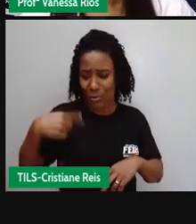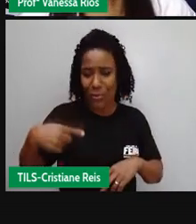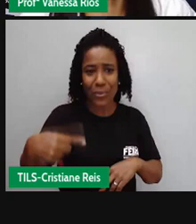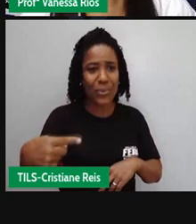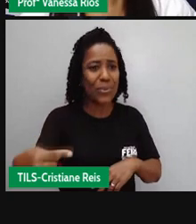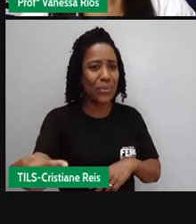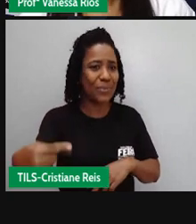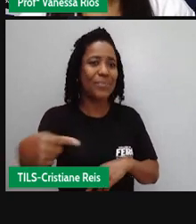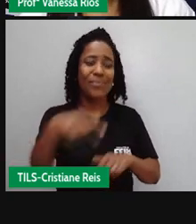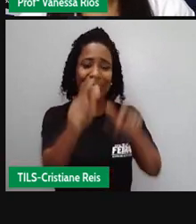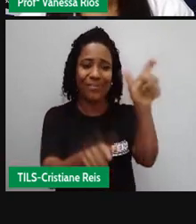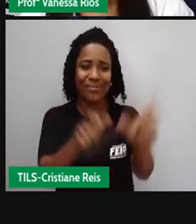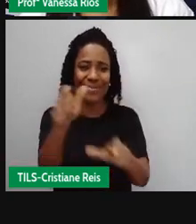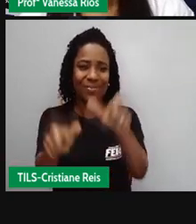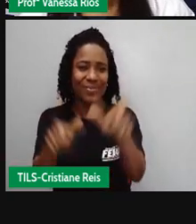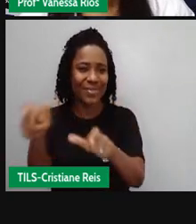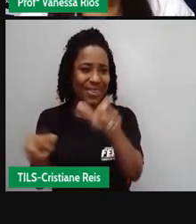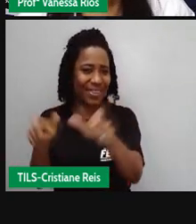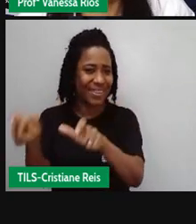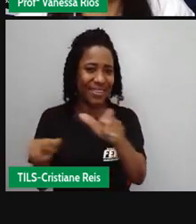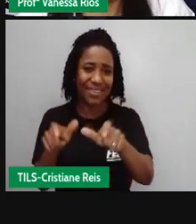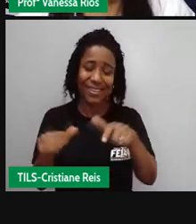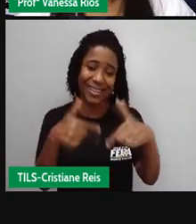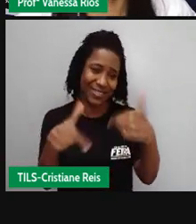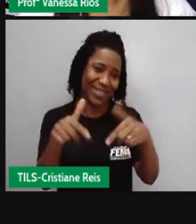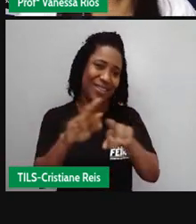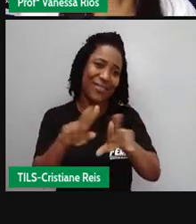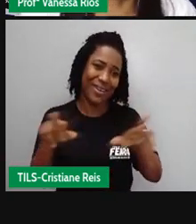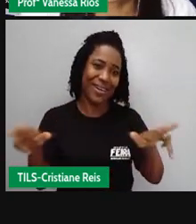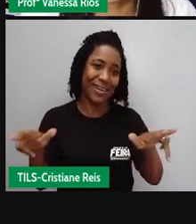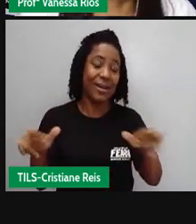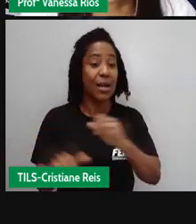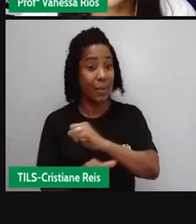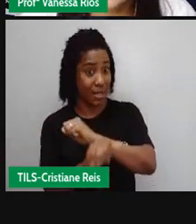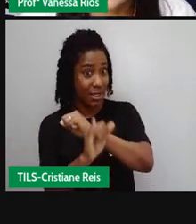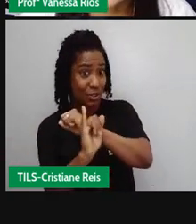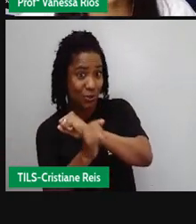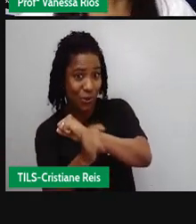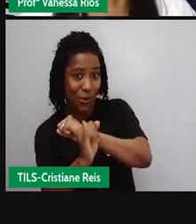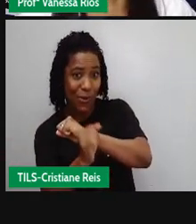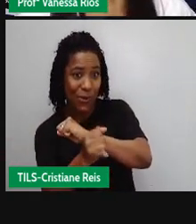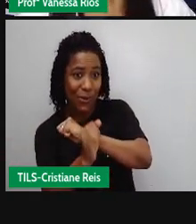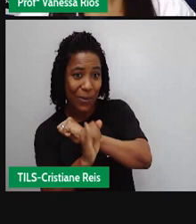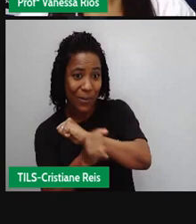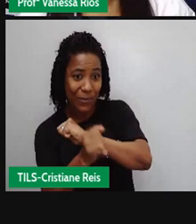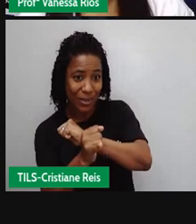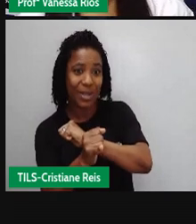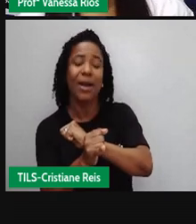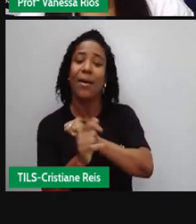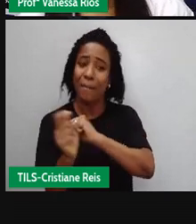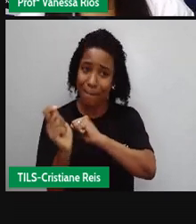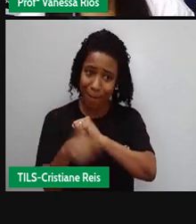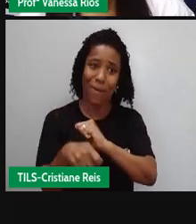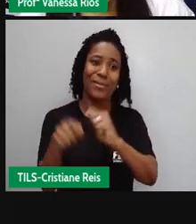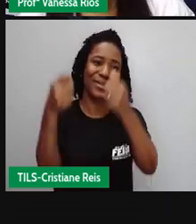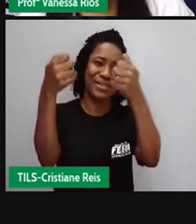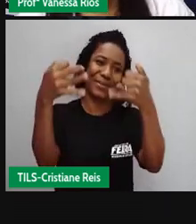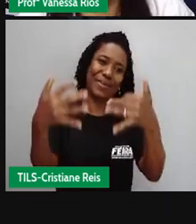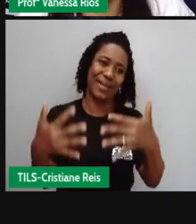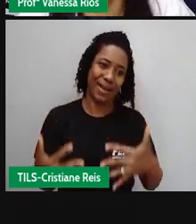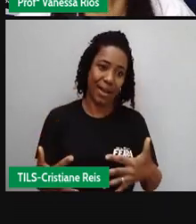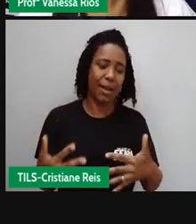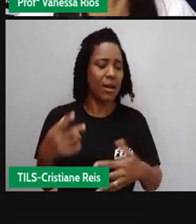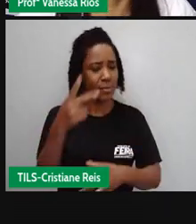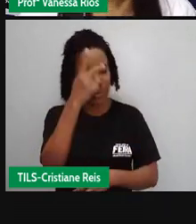crônicas podem abordar esses assuntos, mas trazendo aí a função crítica, a função reflexiva,